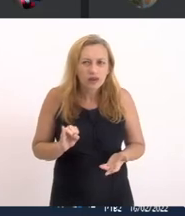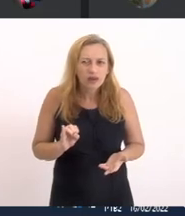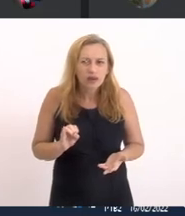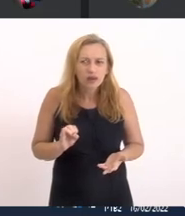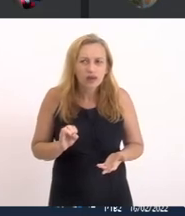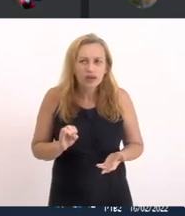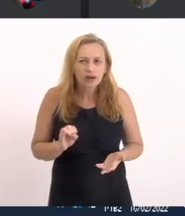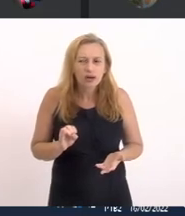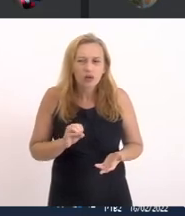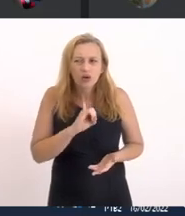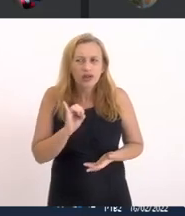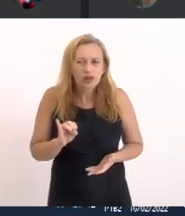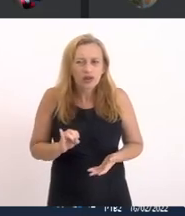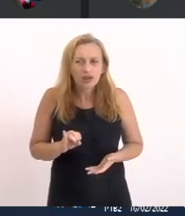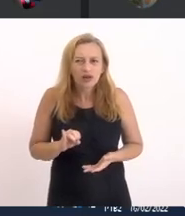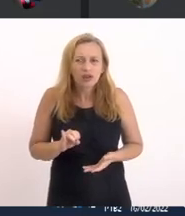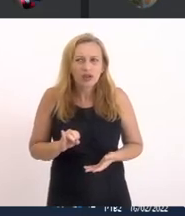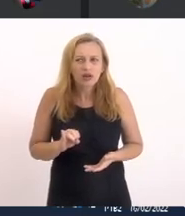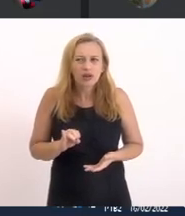Oi Oi